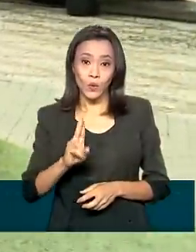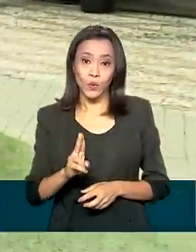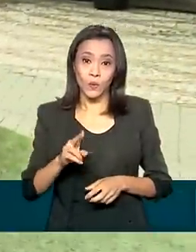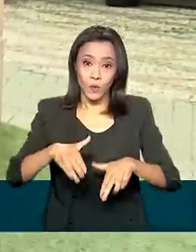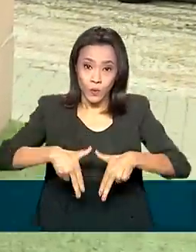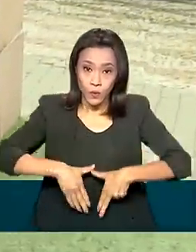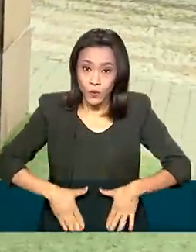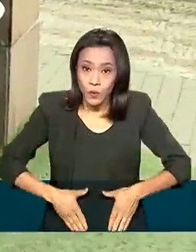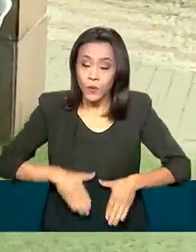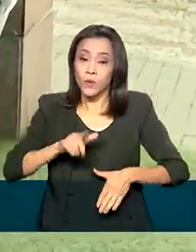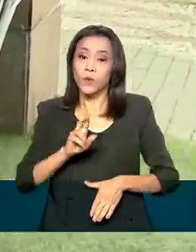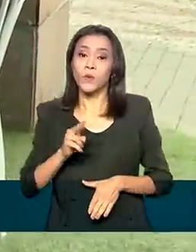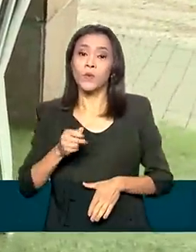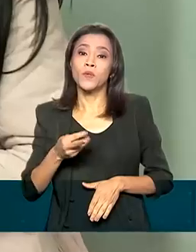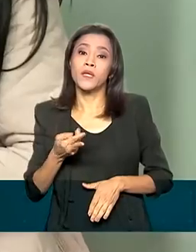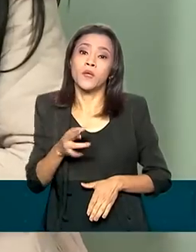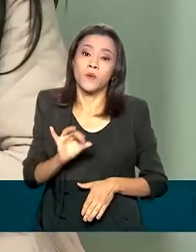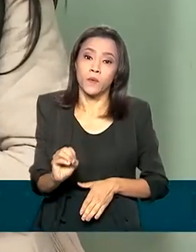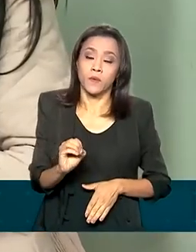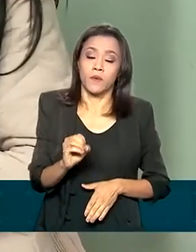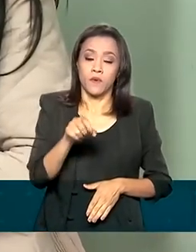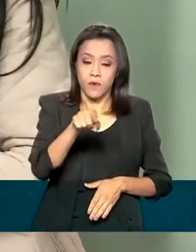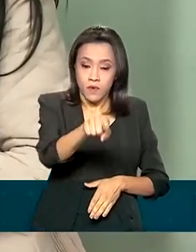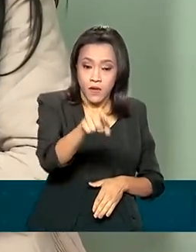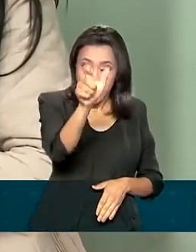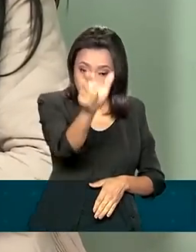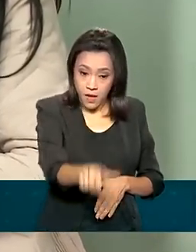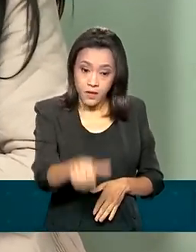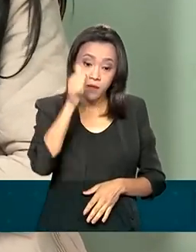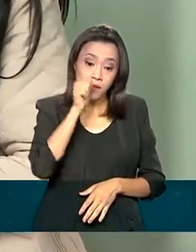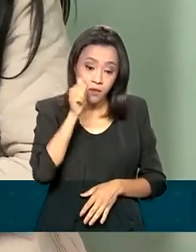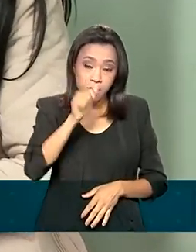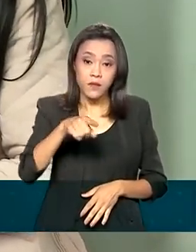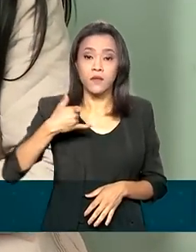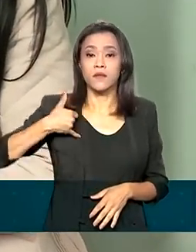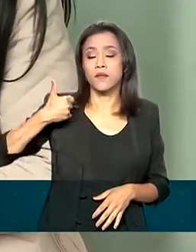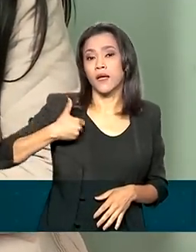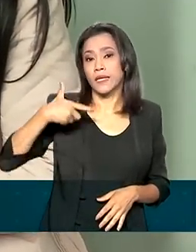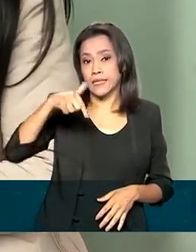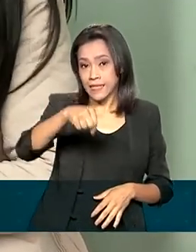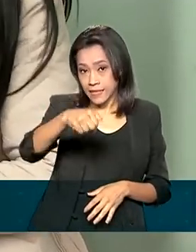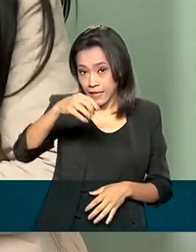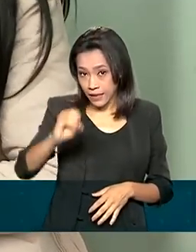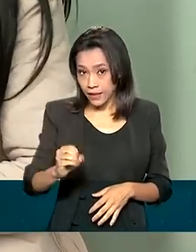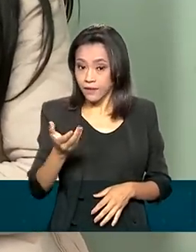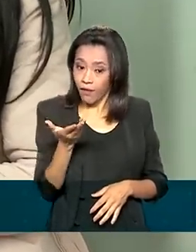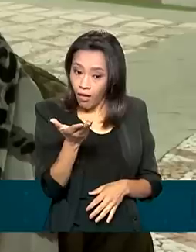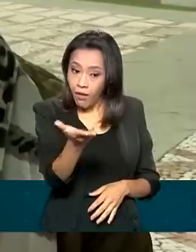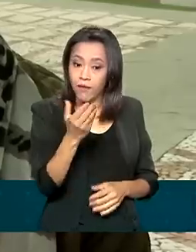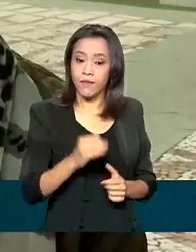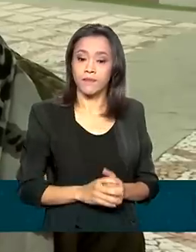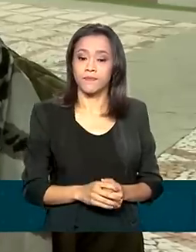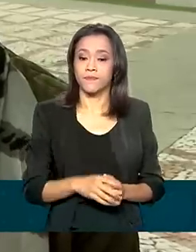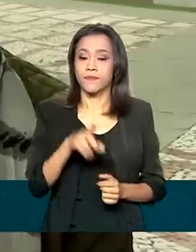Papa Nicolau ou preventivo. Dona Maria Verônica, de 70 anos, é uma delas.